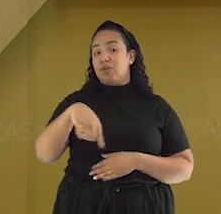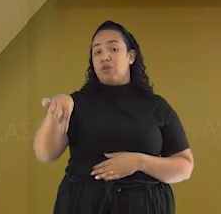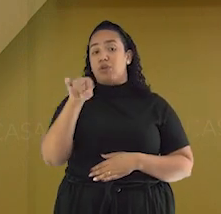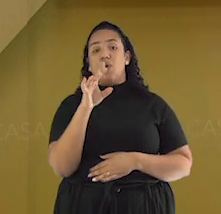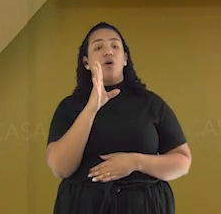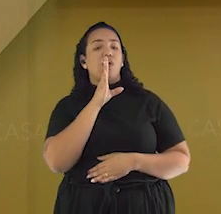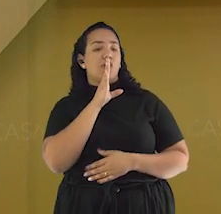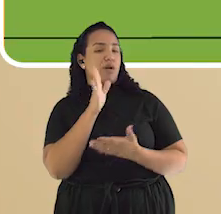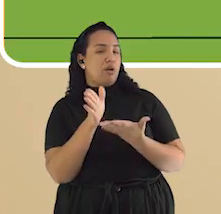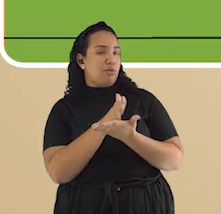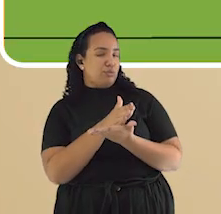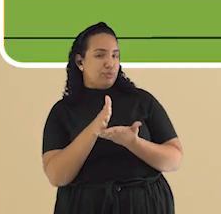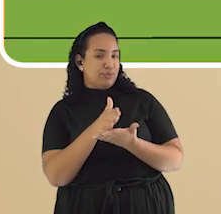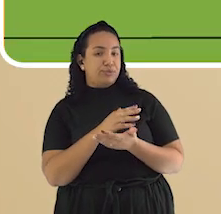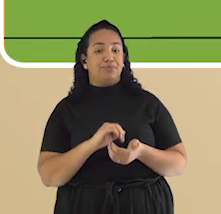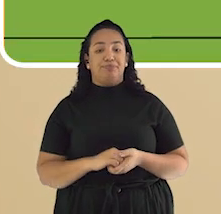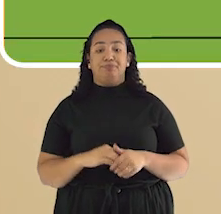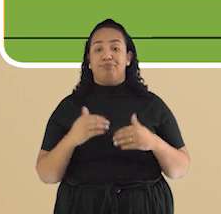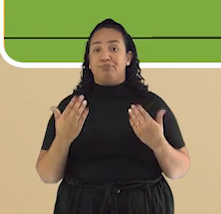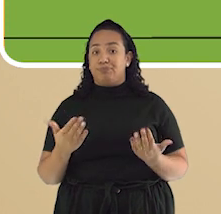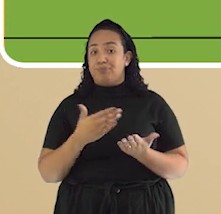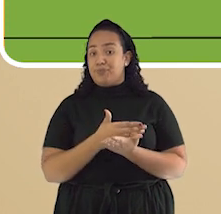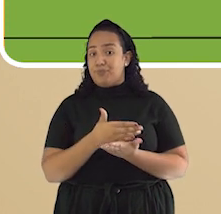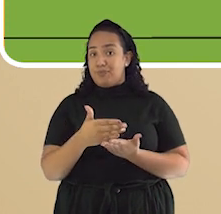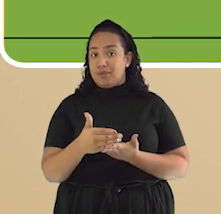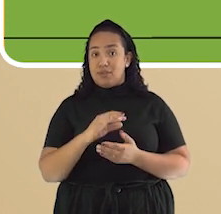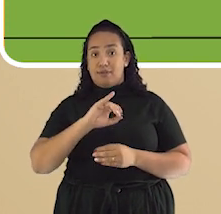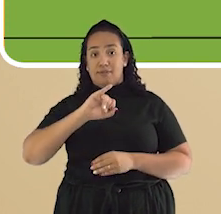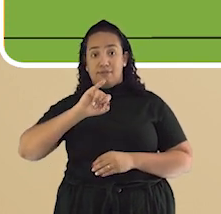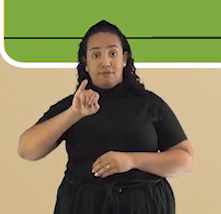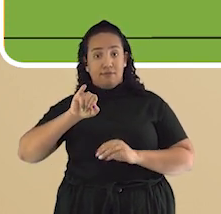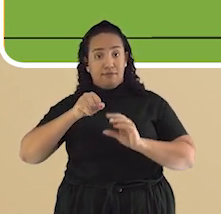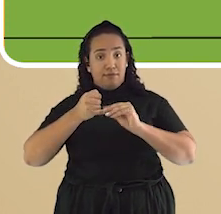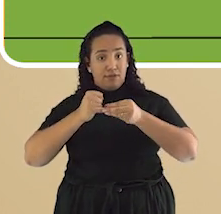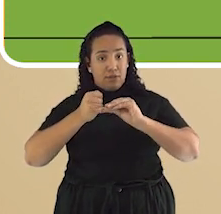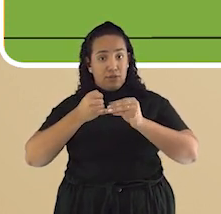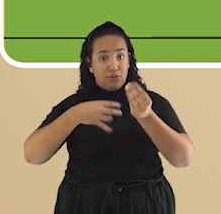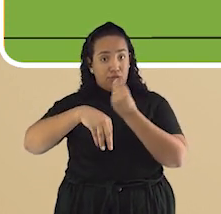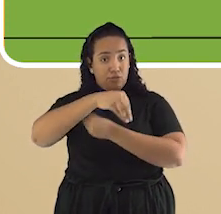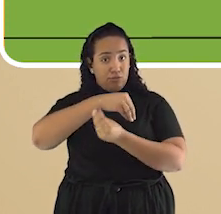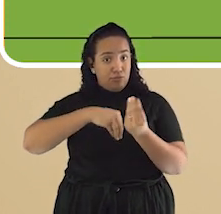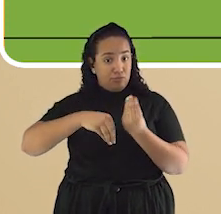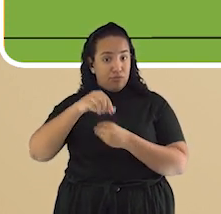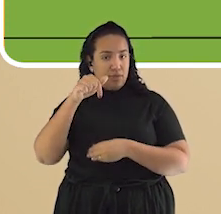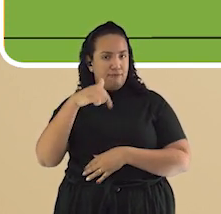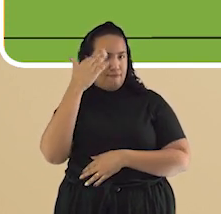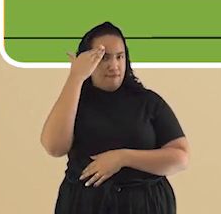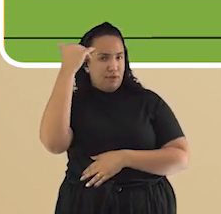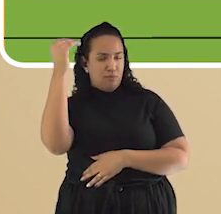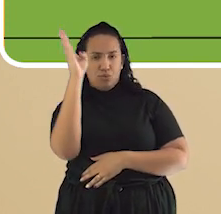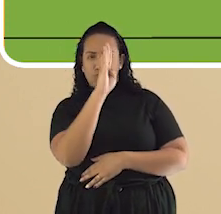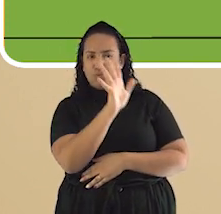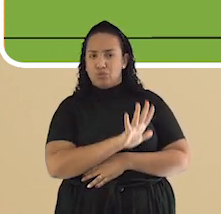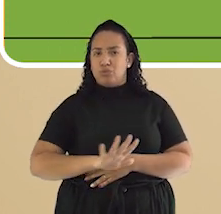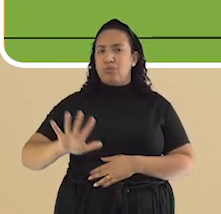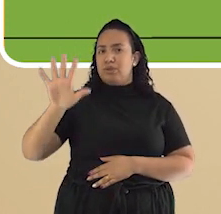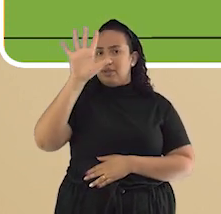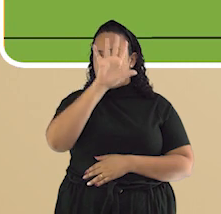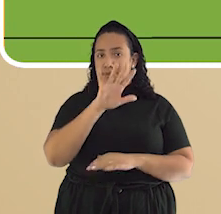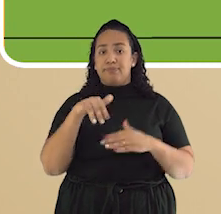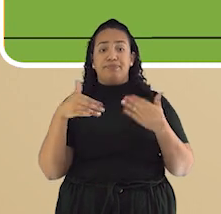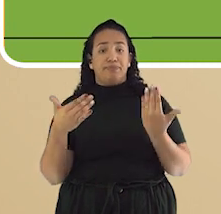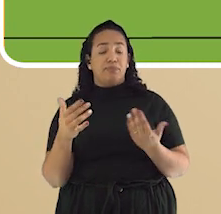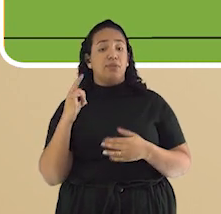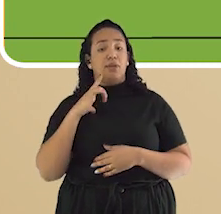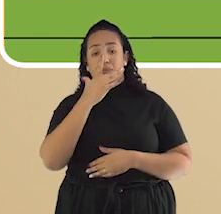deles. E vamos começar pela feijoada, a grande estrela, pois é famosa por todo o Brasil. Relatos dizem que